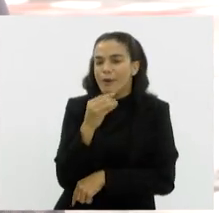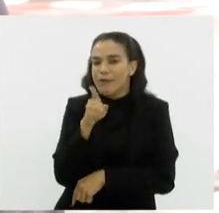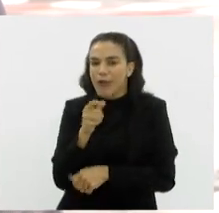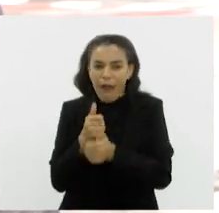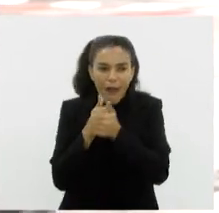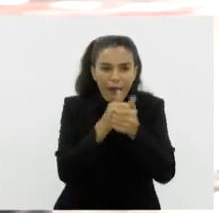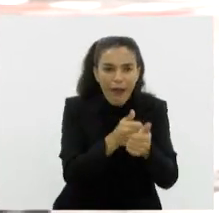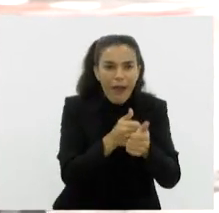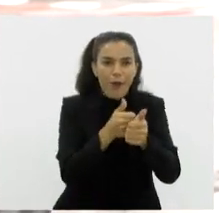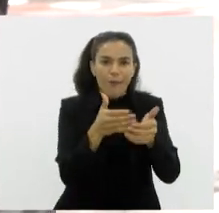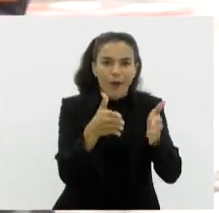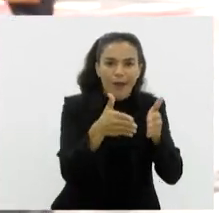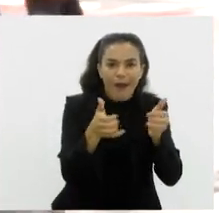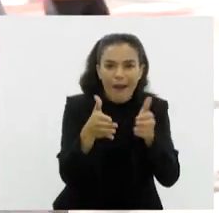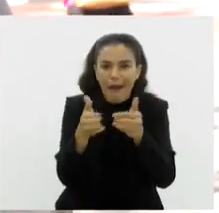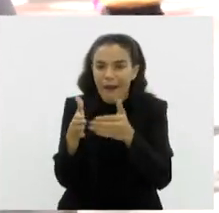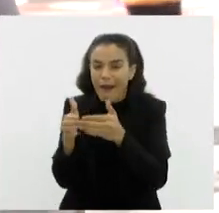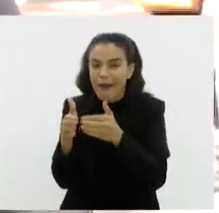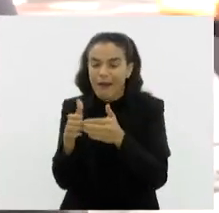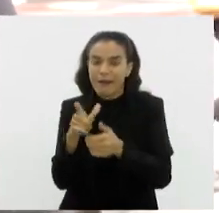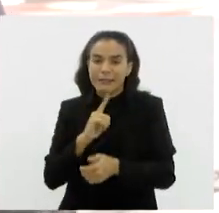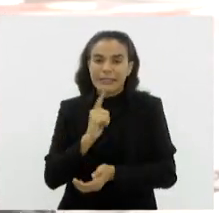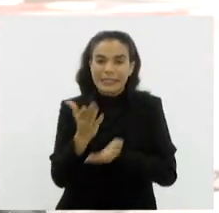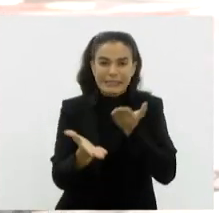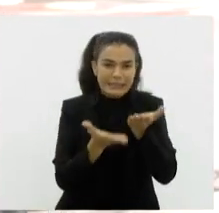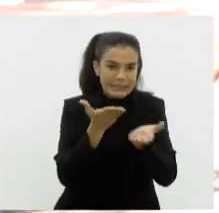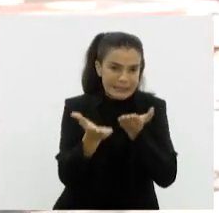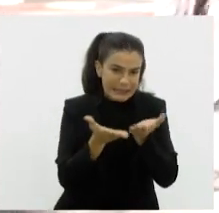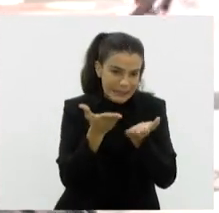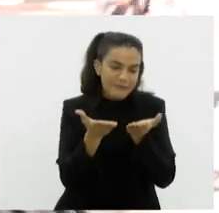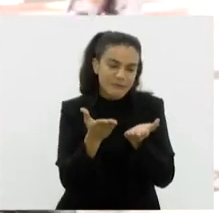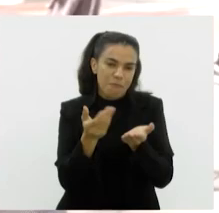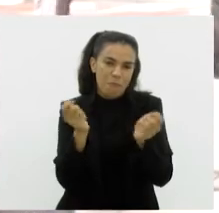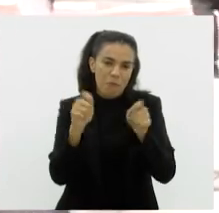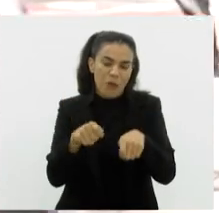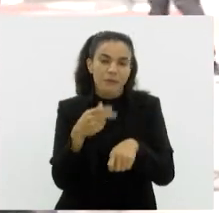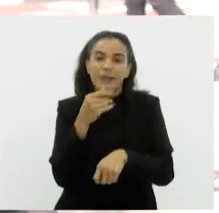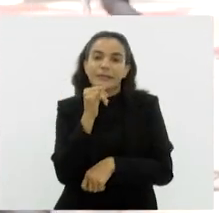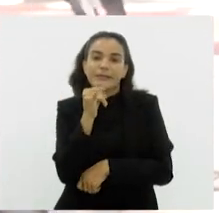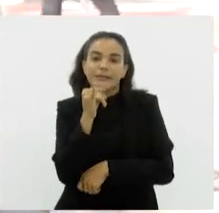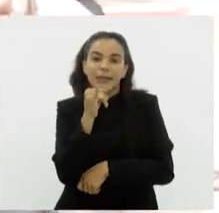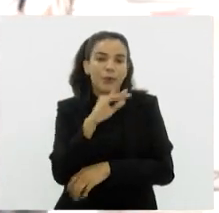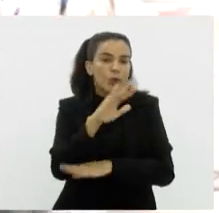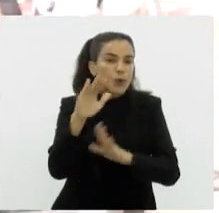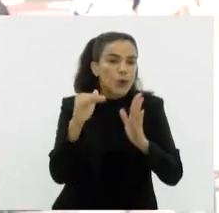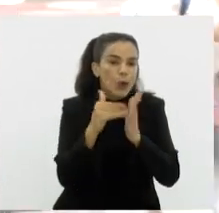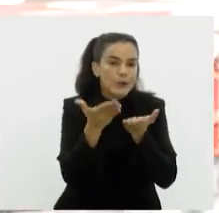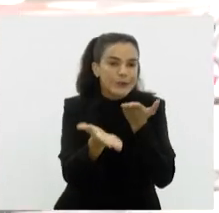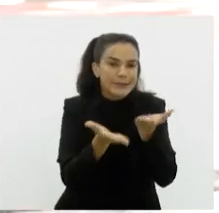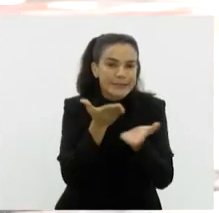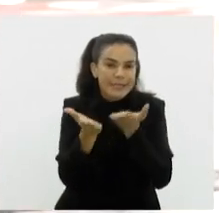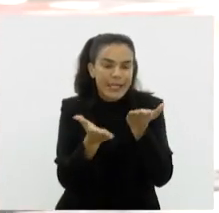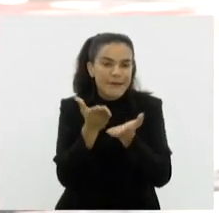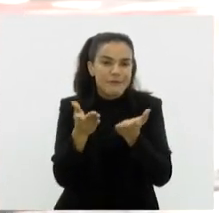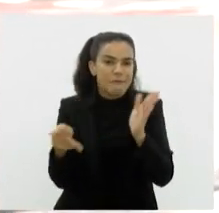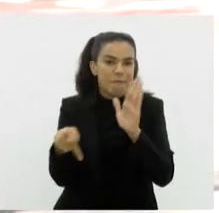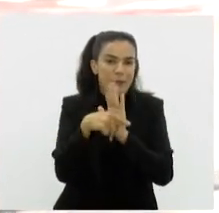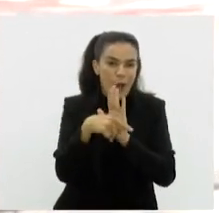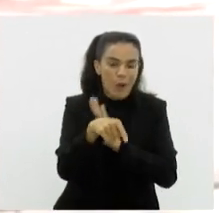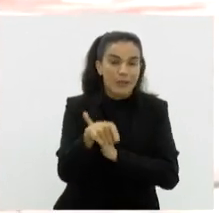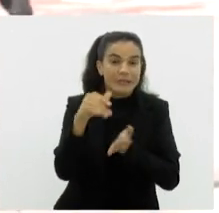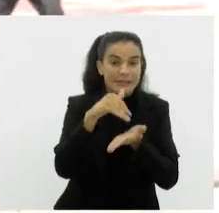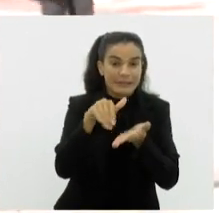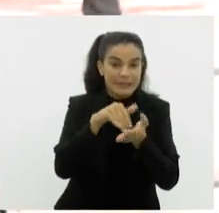as suas solicitações. Então, ali, além de ter os serviços que eu vou poder dizer... Por exemplo, os serviços todos que já são digitalizados da Secretaria de